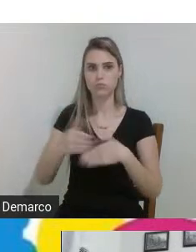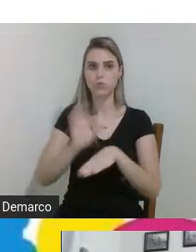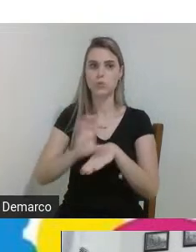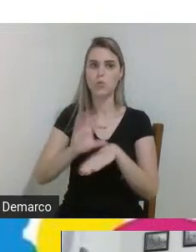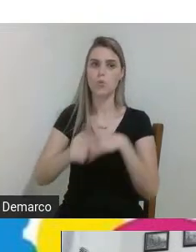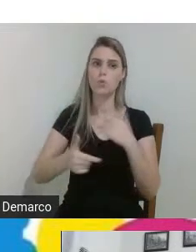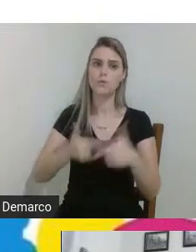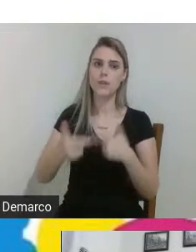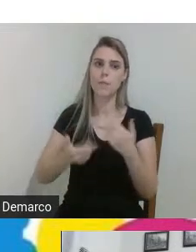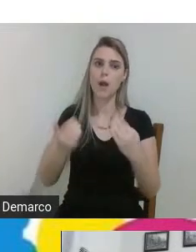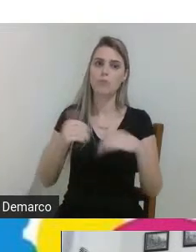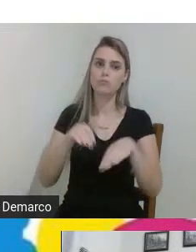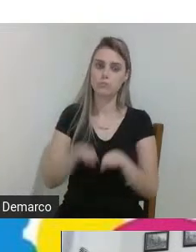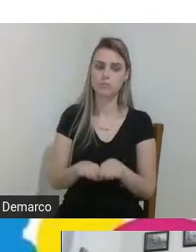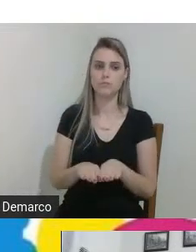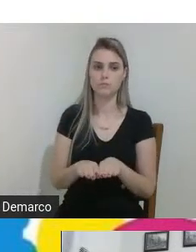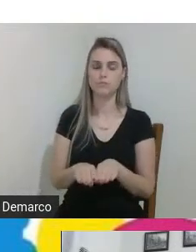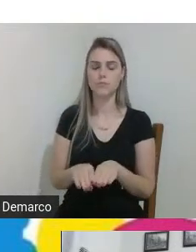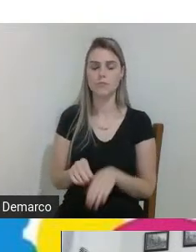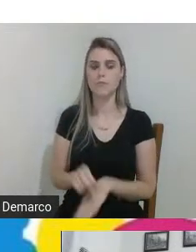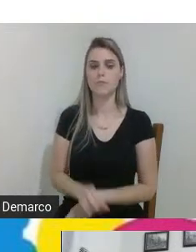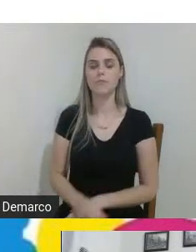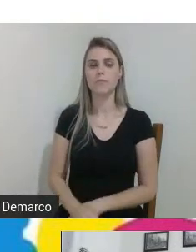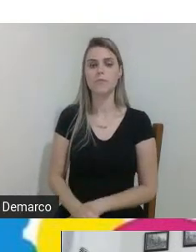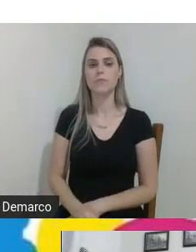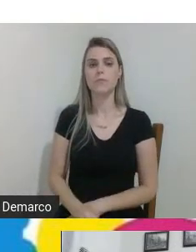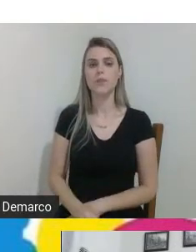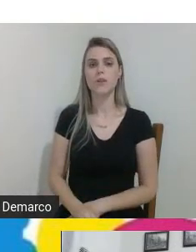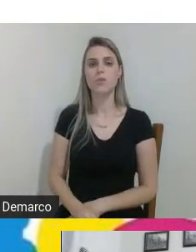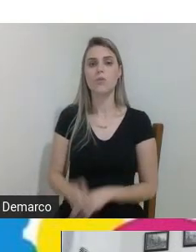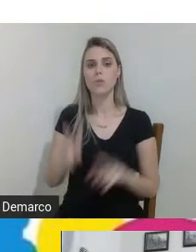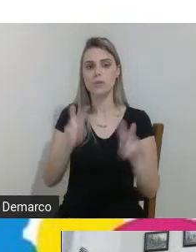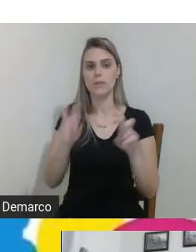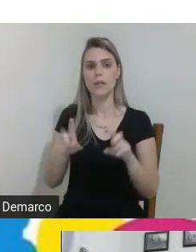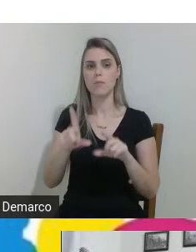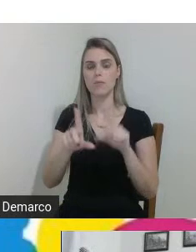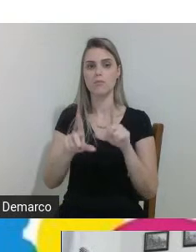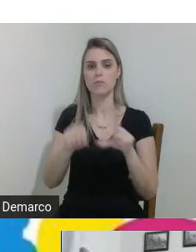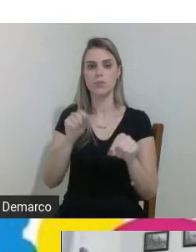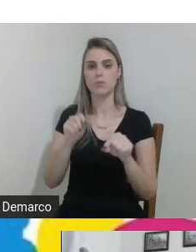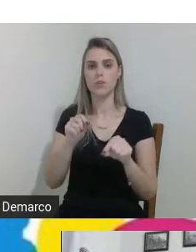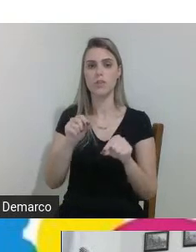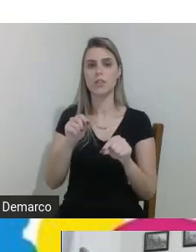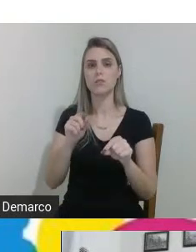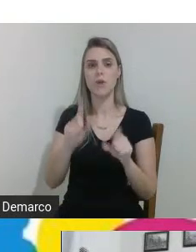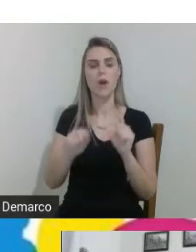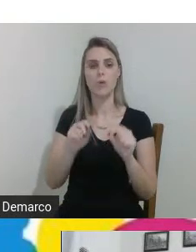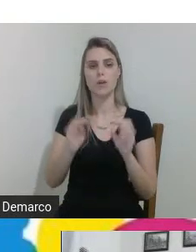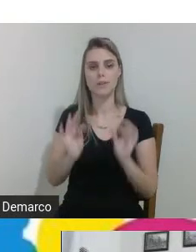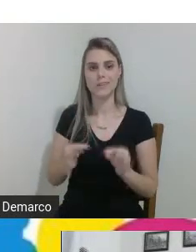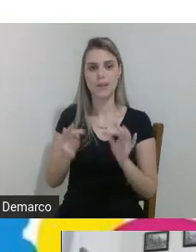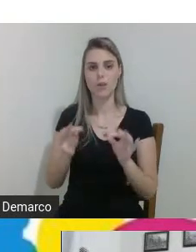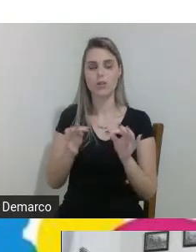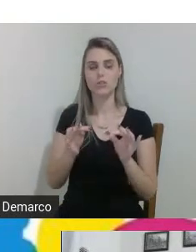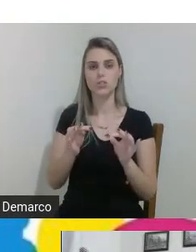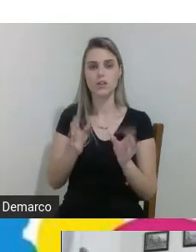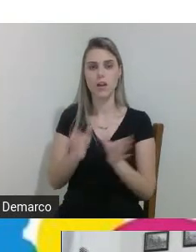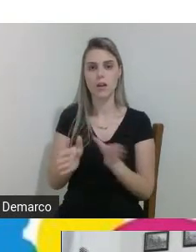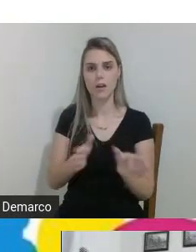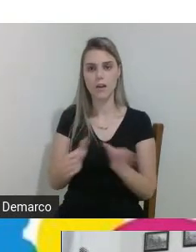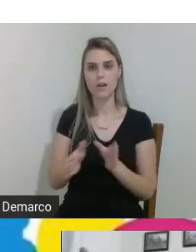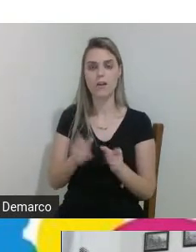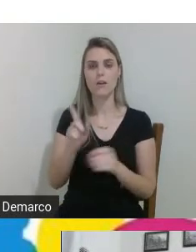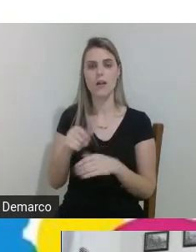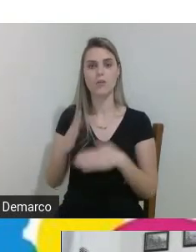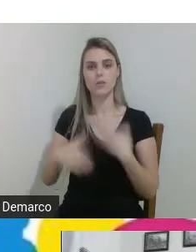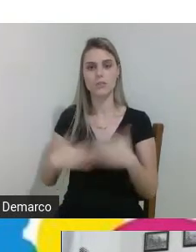trabalho integrador e o tema escolhido como foi mencionado na área acerca de tecnologias assistivas foi o